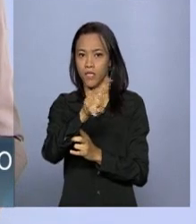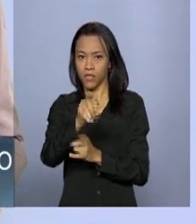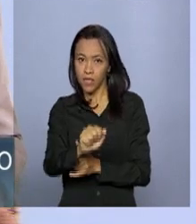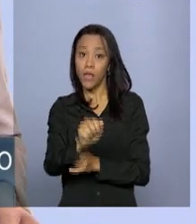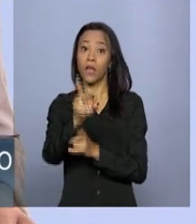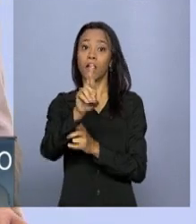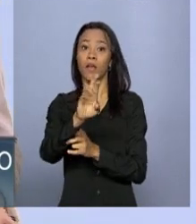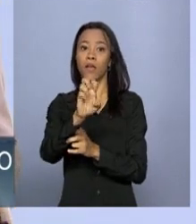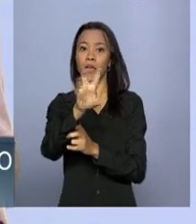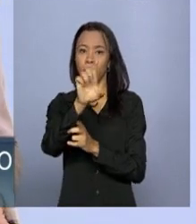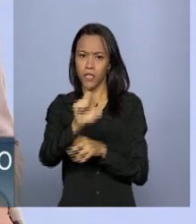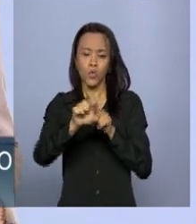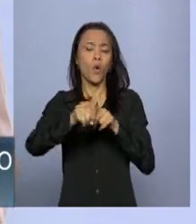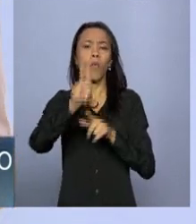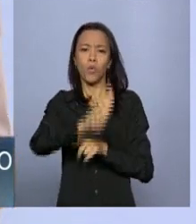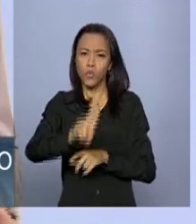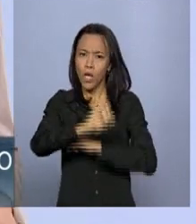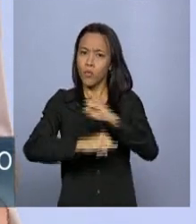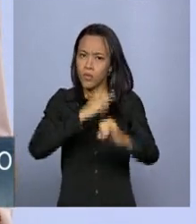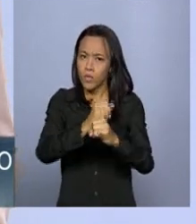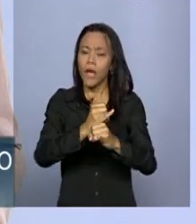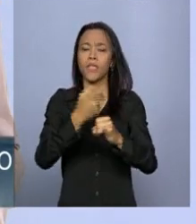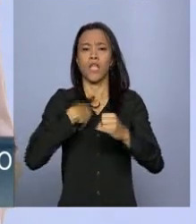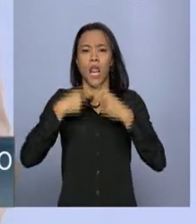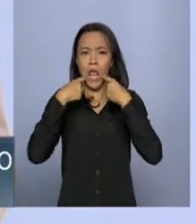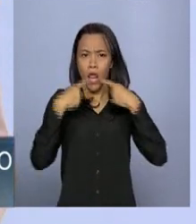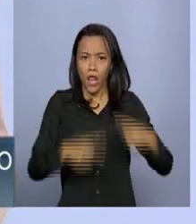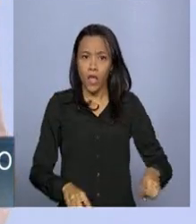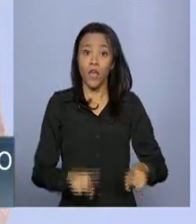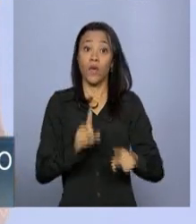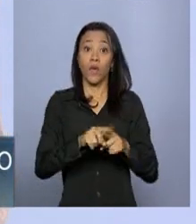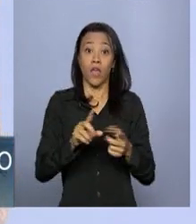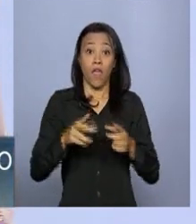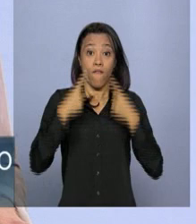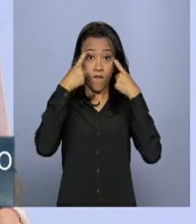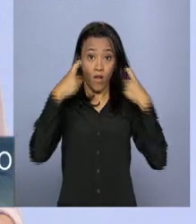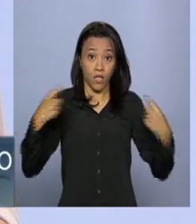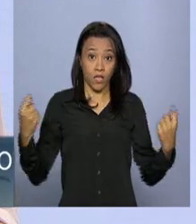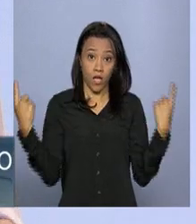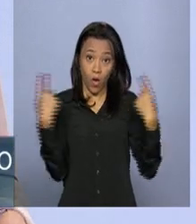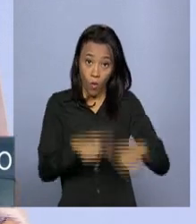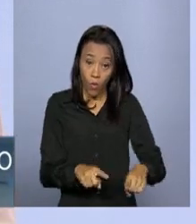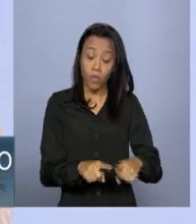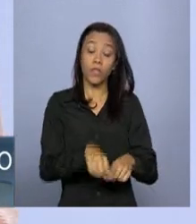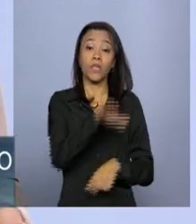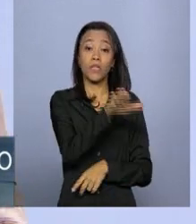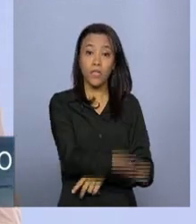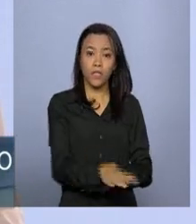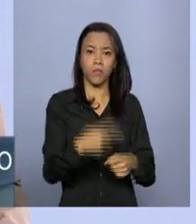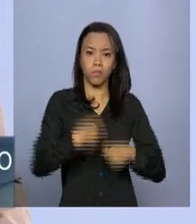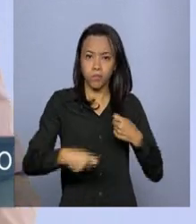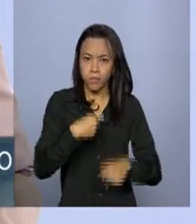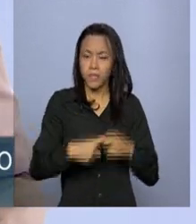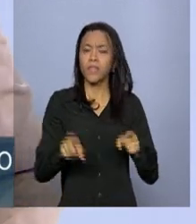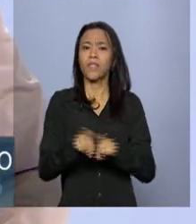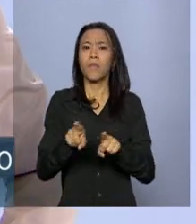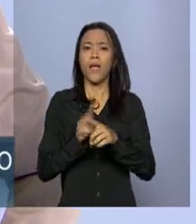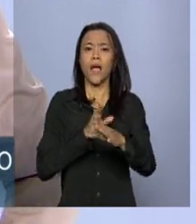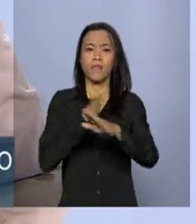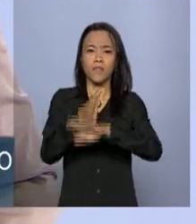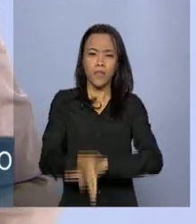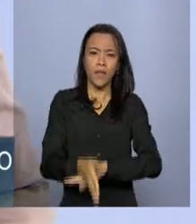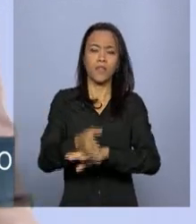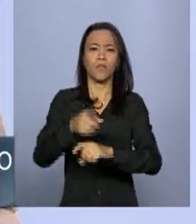população vai poder fazer denúncias de crimes como pedofilia e discriminação na internet e também ter acesso a serviços públicos que vão